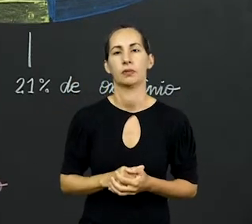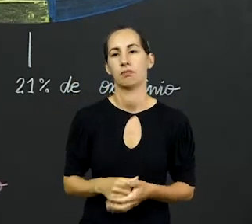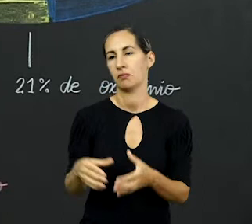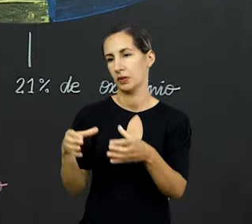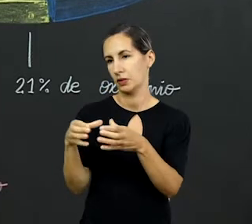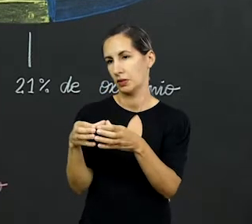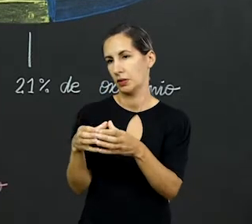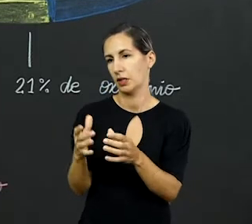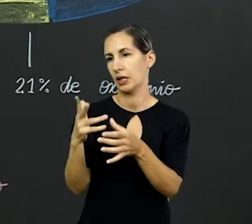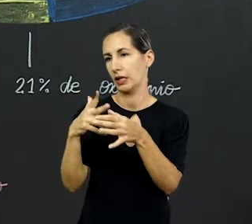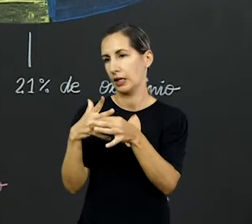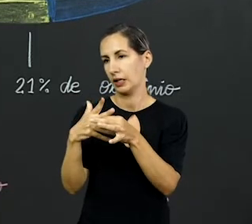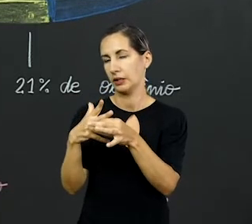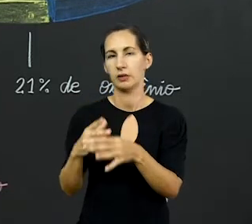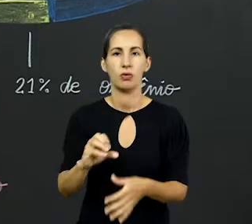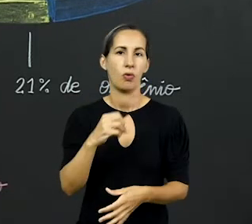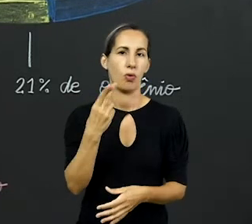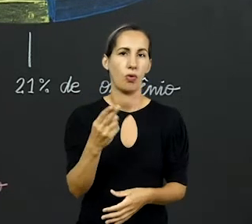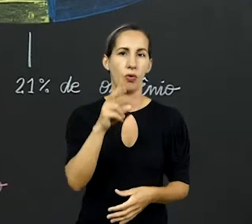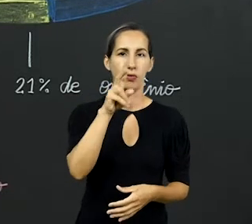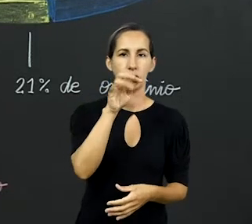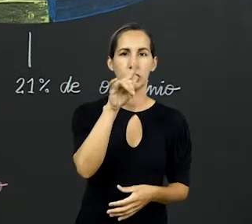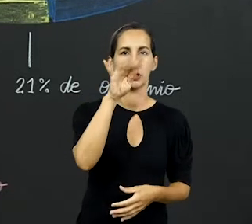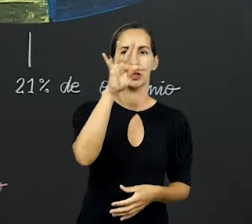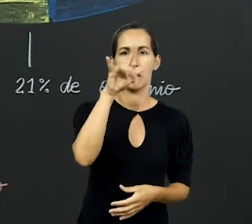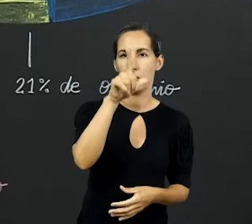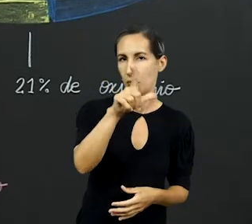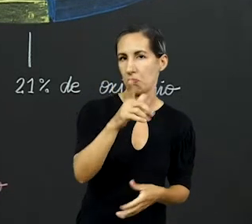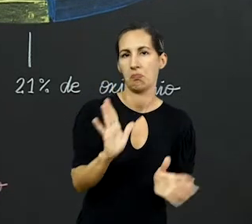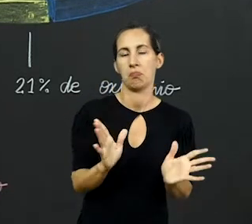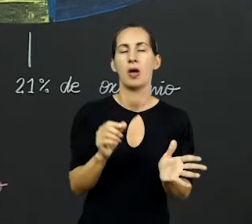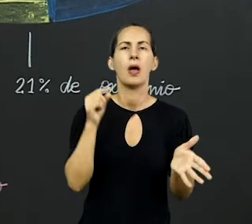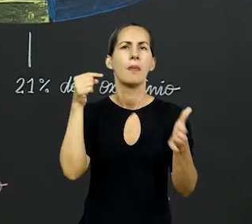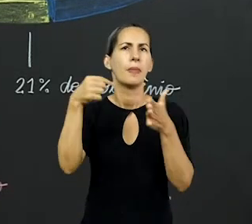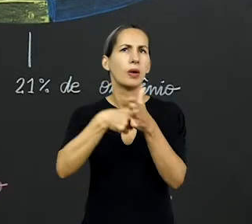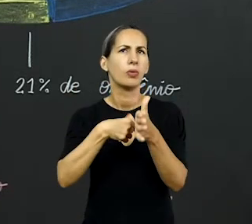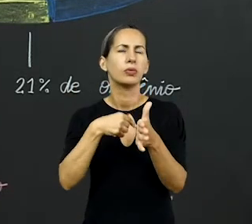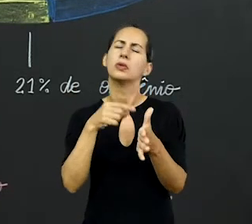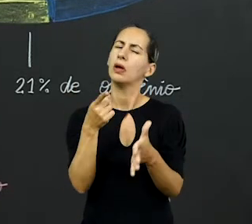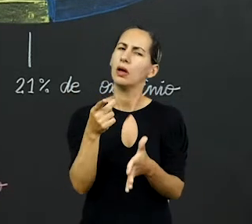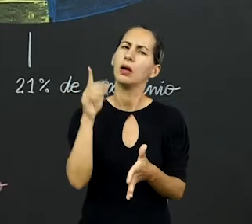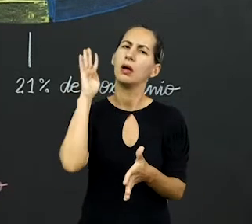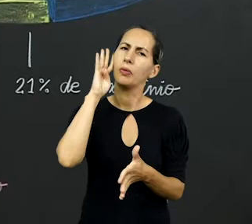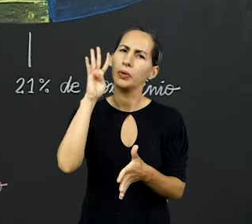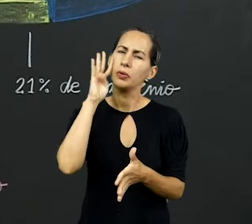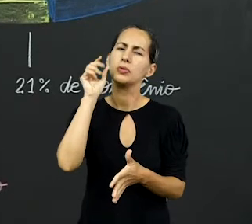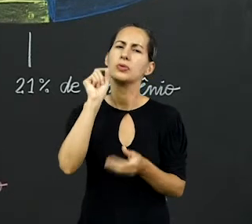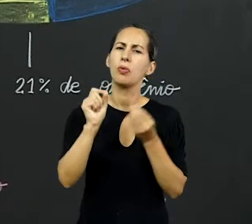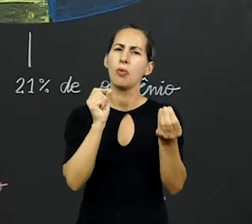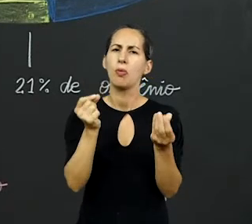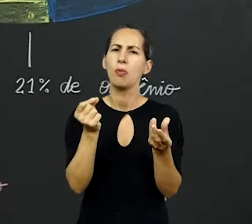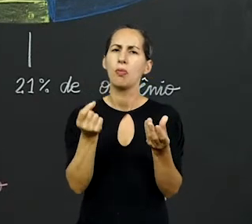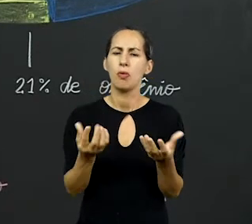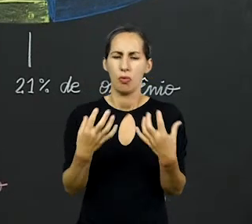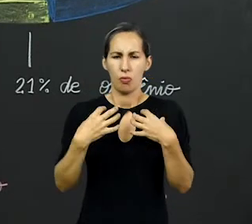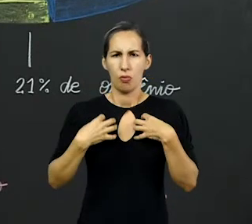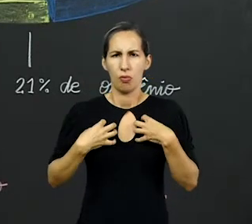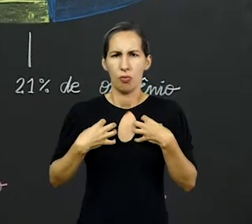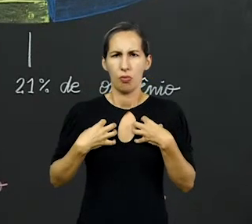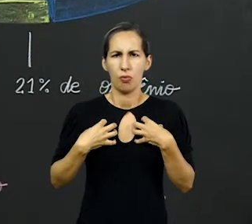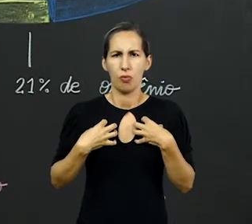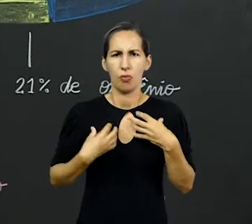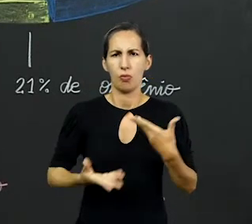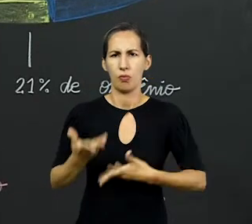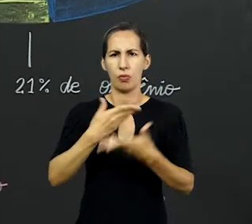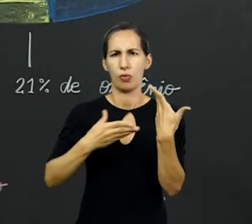ela carnívora ou vegetariana. Aí você se pergunta, interessante, como é que foi parar no corpo deles